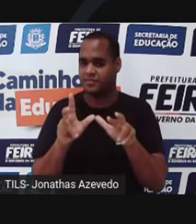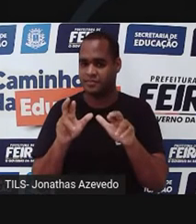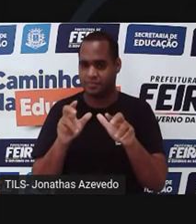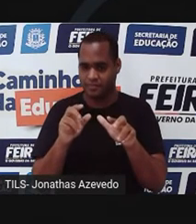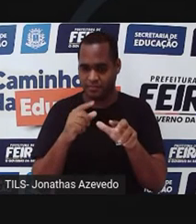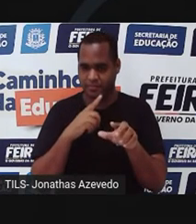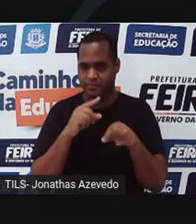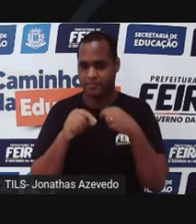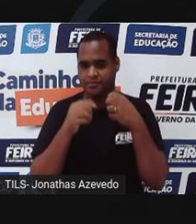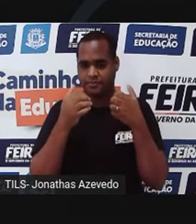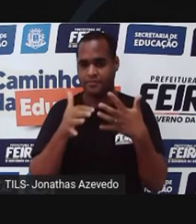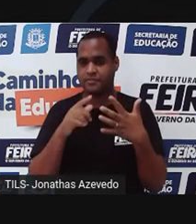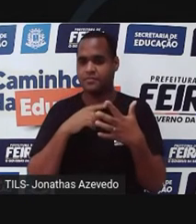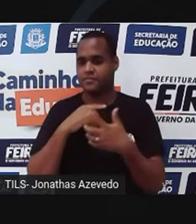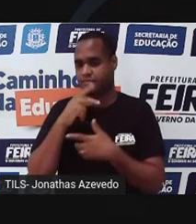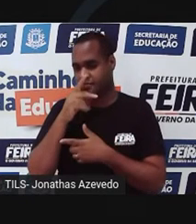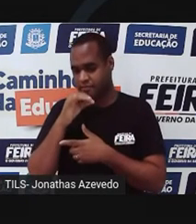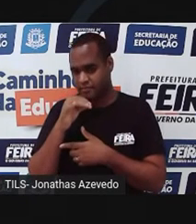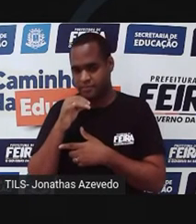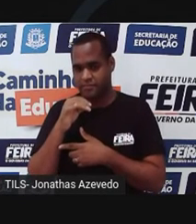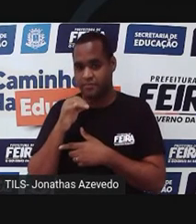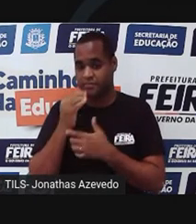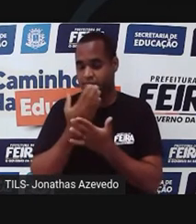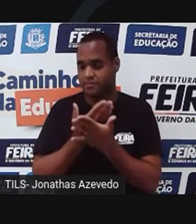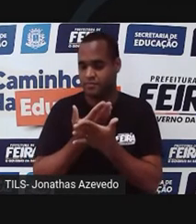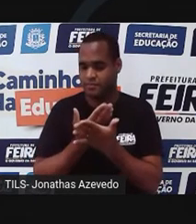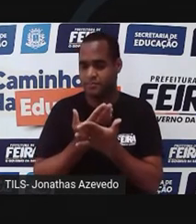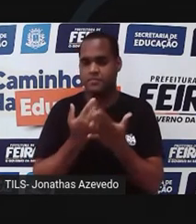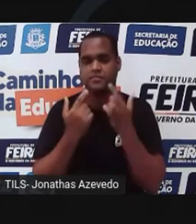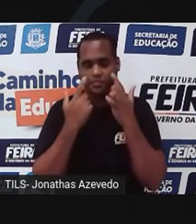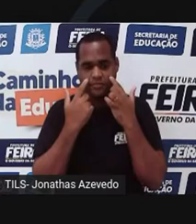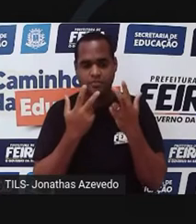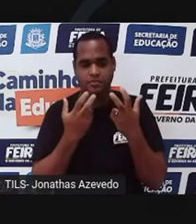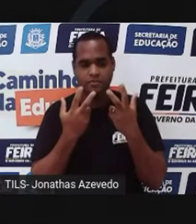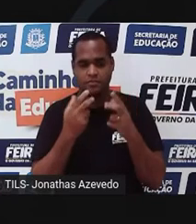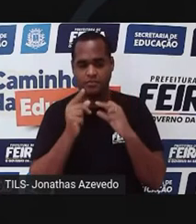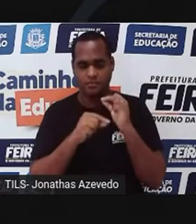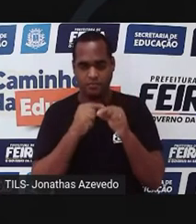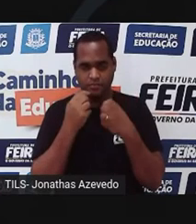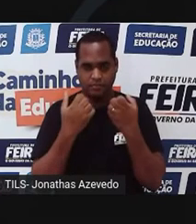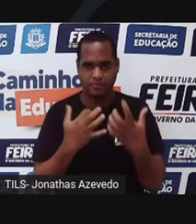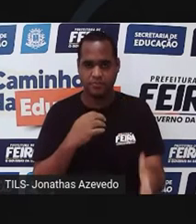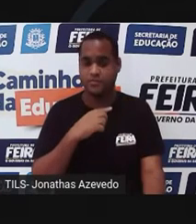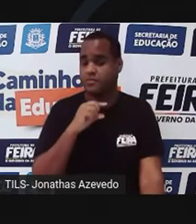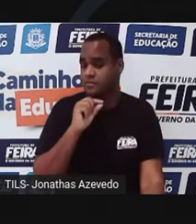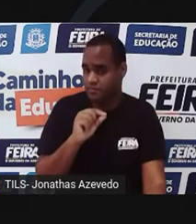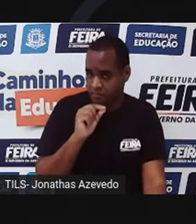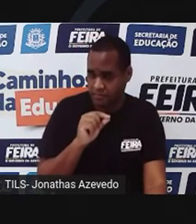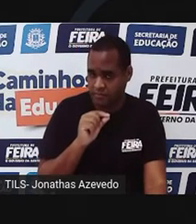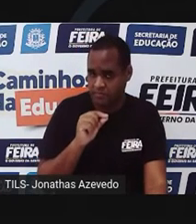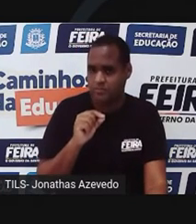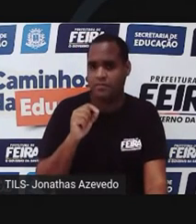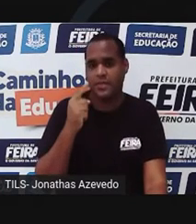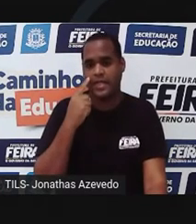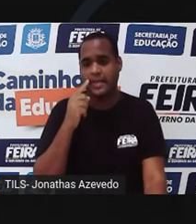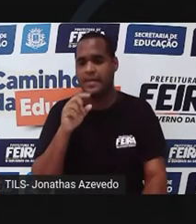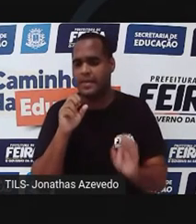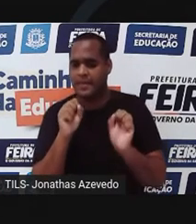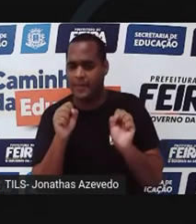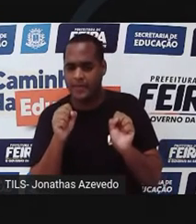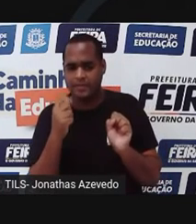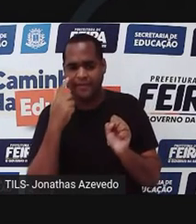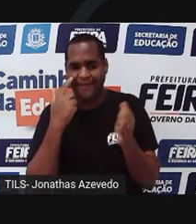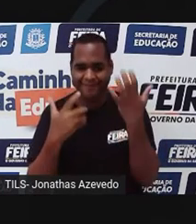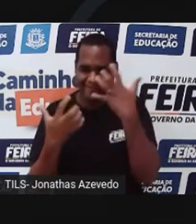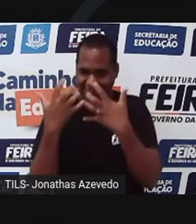E aí sim é a hora dos pais, dos educadores, estarem atentos e observar se aquilo ali pode ser um distúrbio na